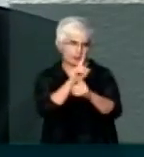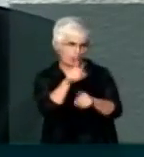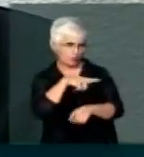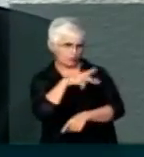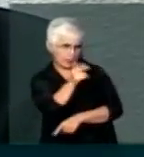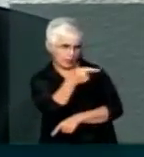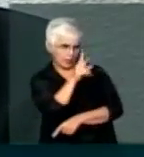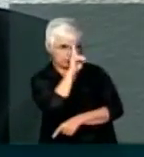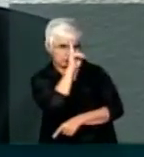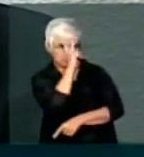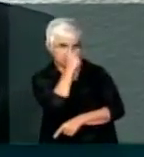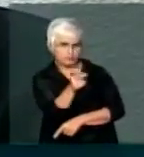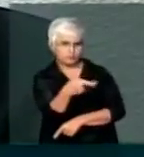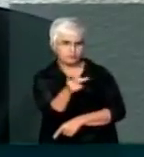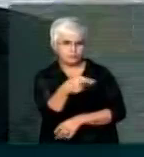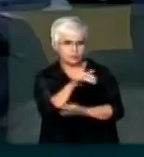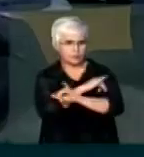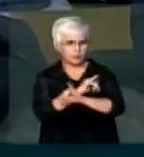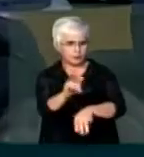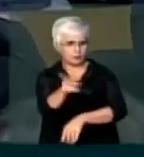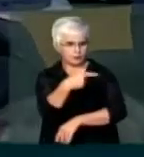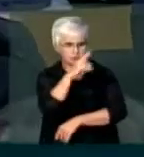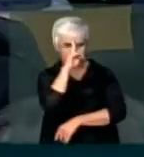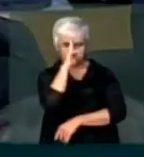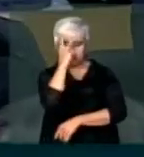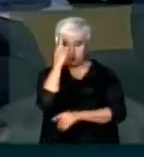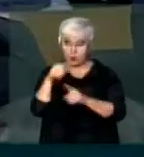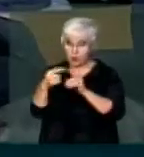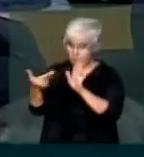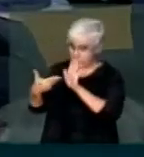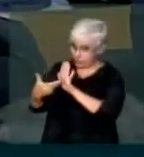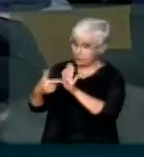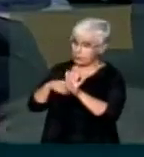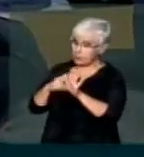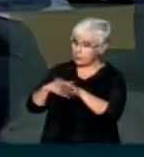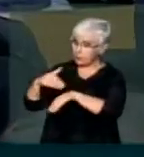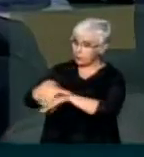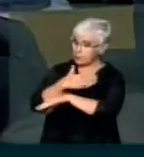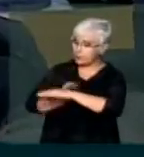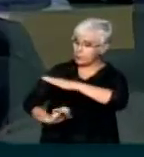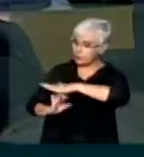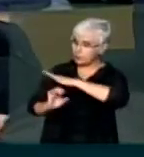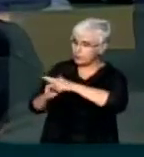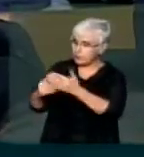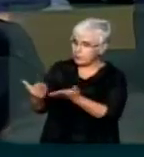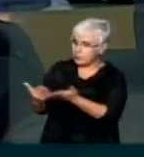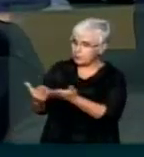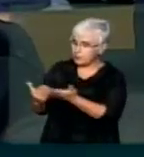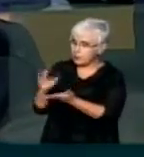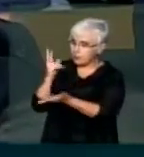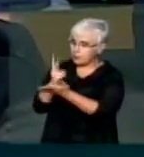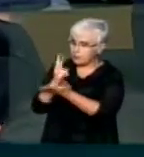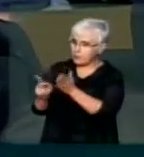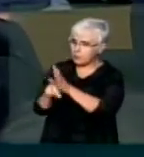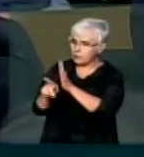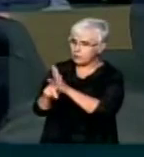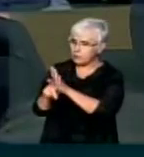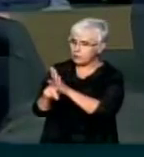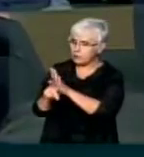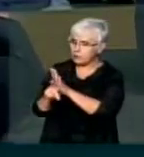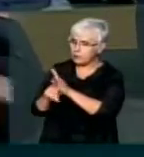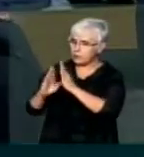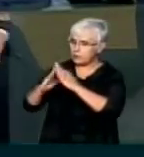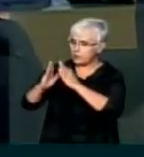equivocada. Está equivocada. Mas o que demonstra aqui é o endereço da empresa. O endereço da empresa registrado